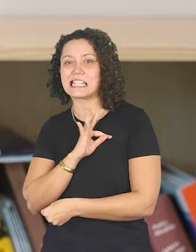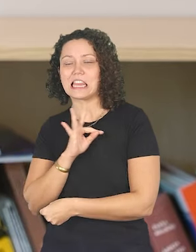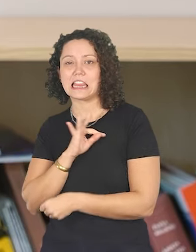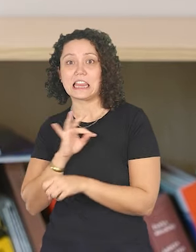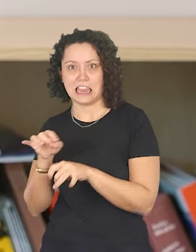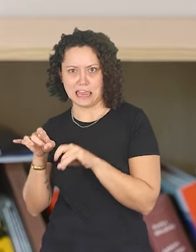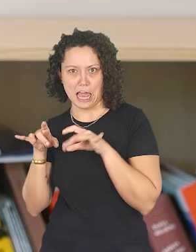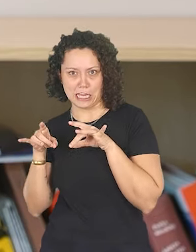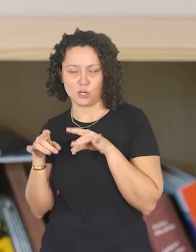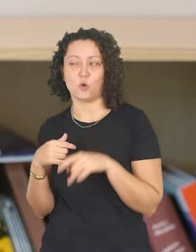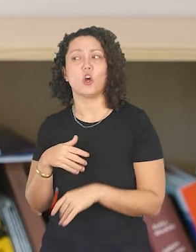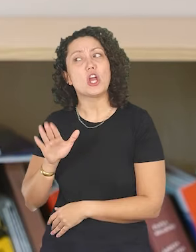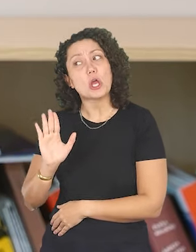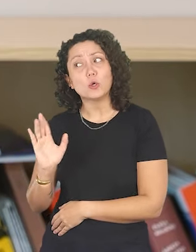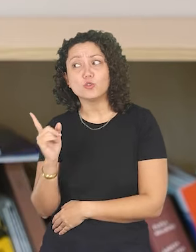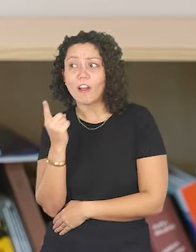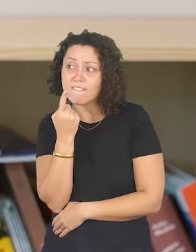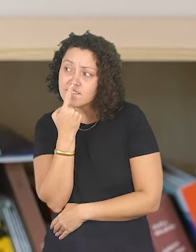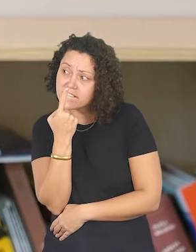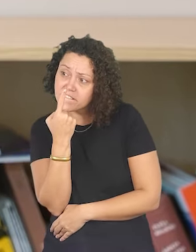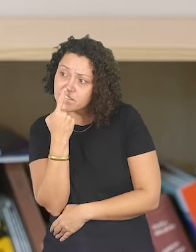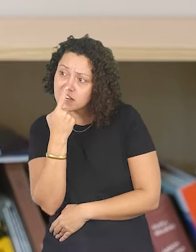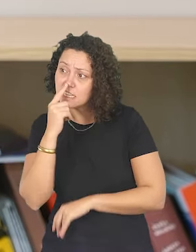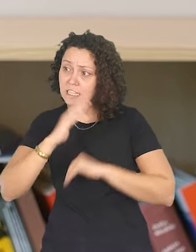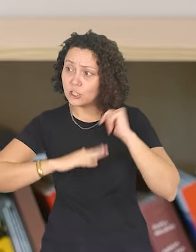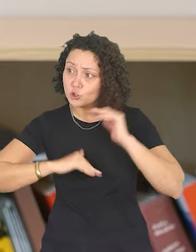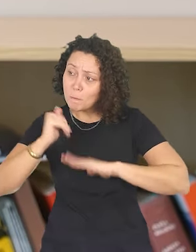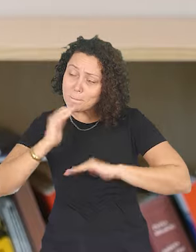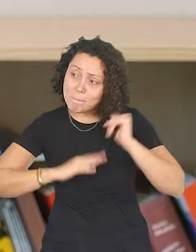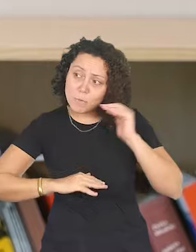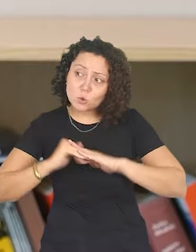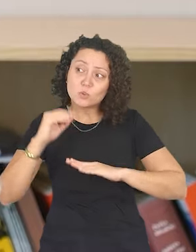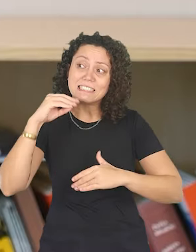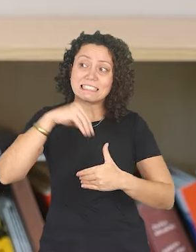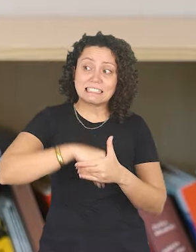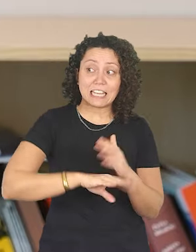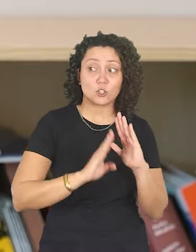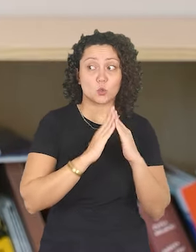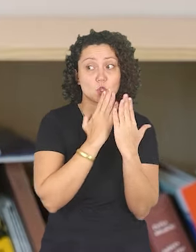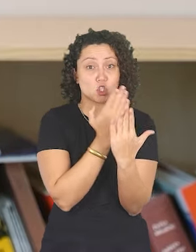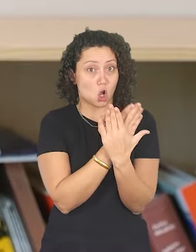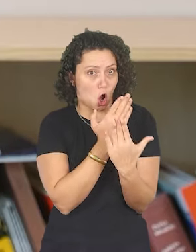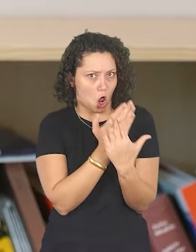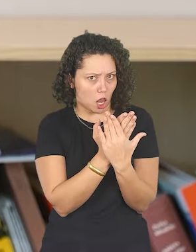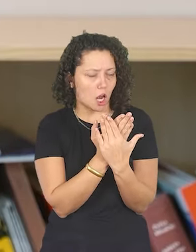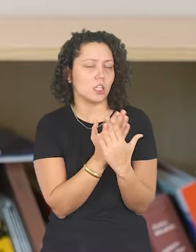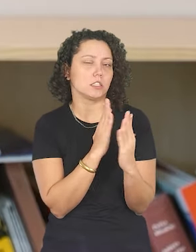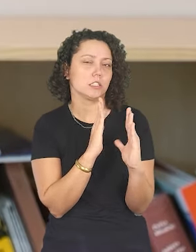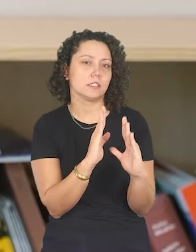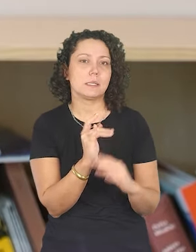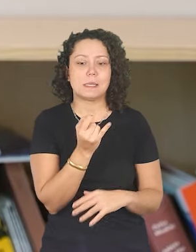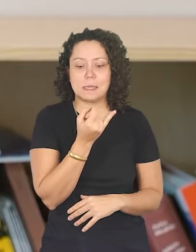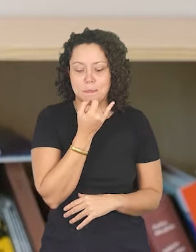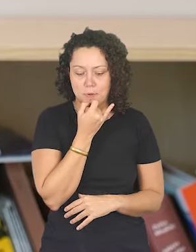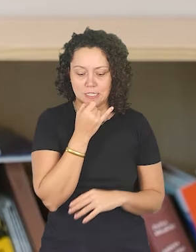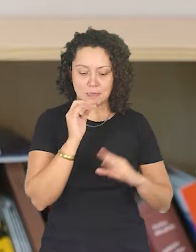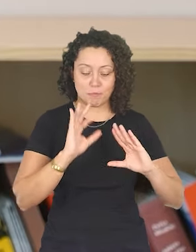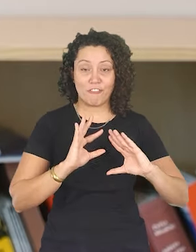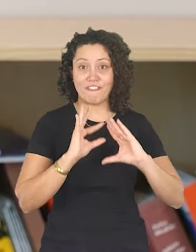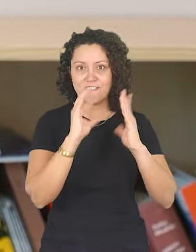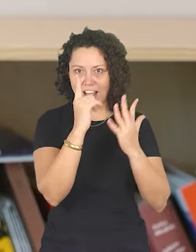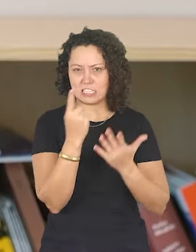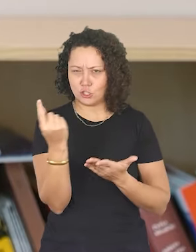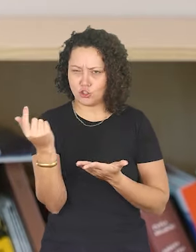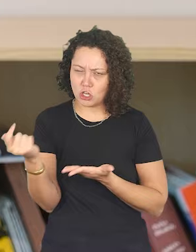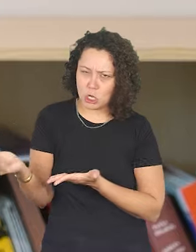interessante. Eu já tinha uma afinidade em produzir eventos do colégio, né? Então, desde as